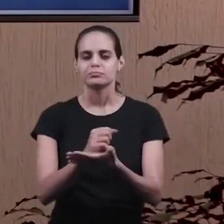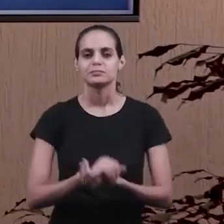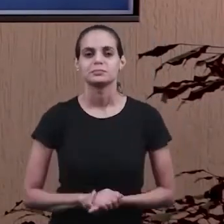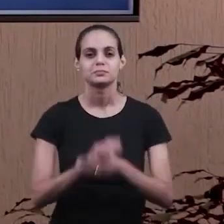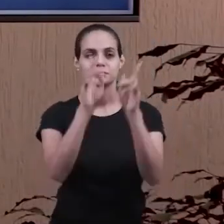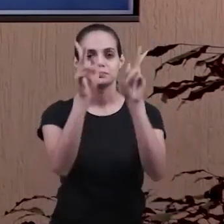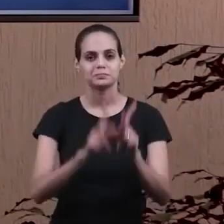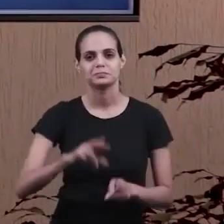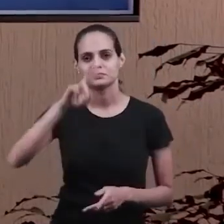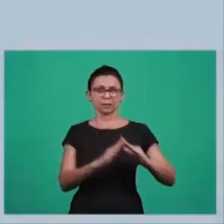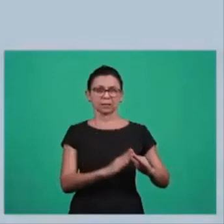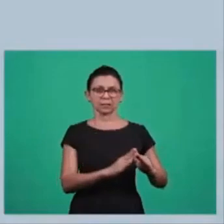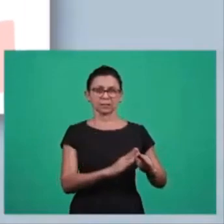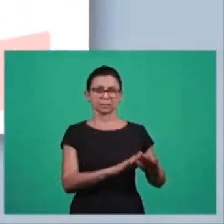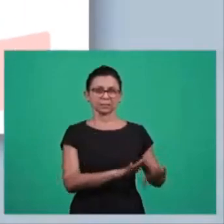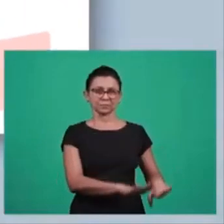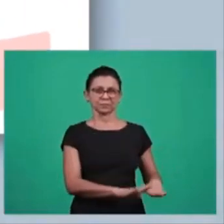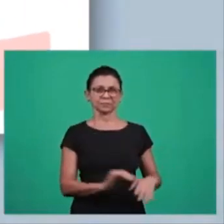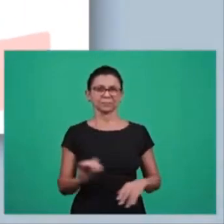A paz do Senhor!